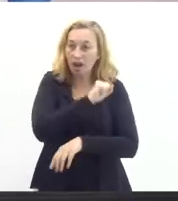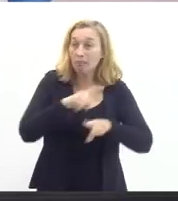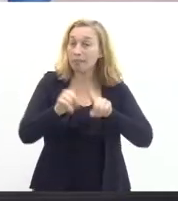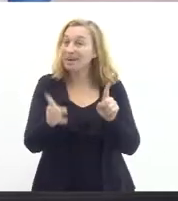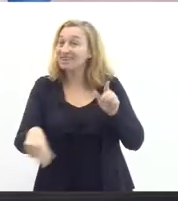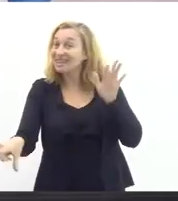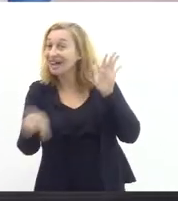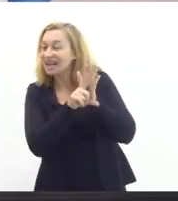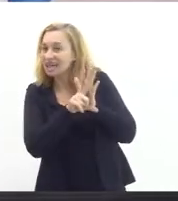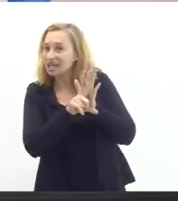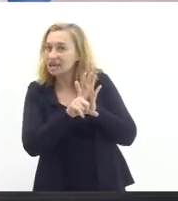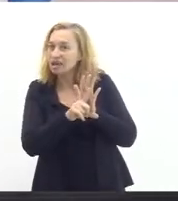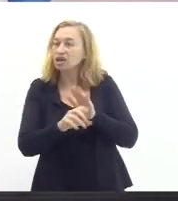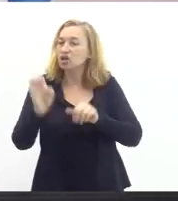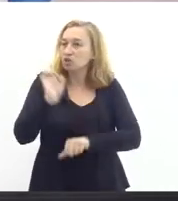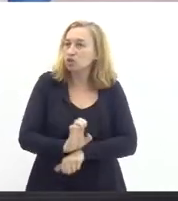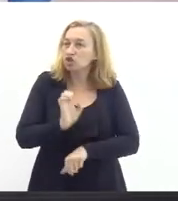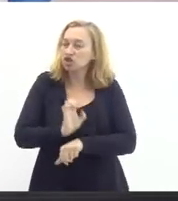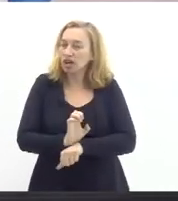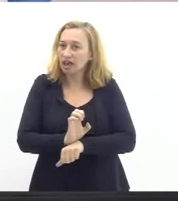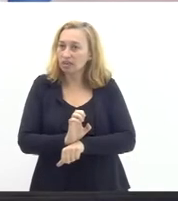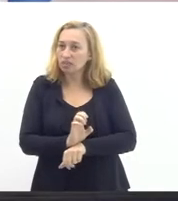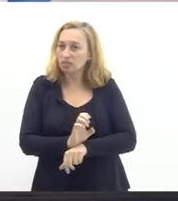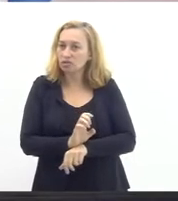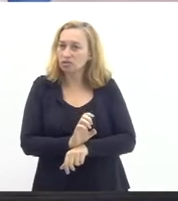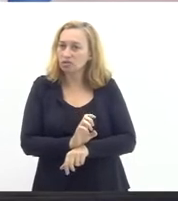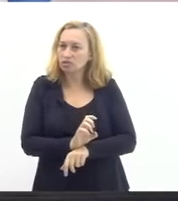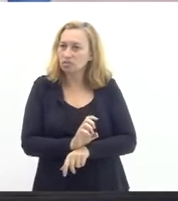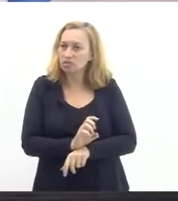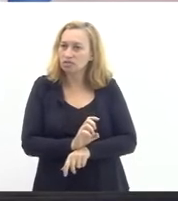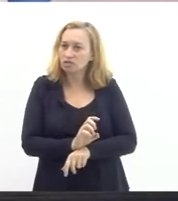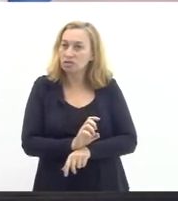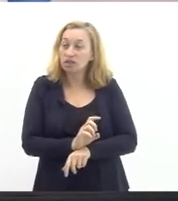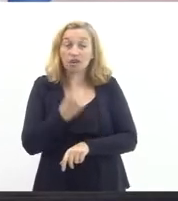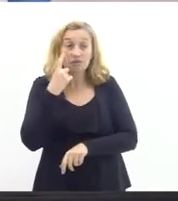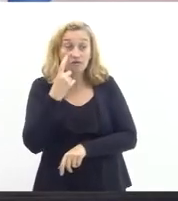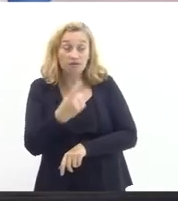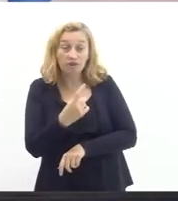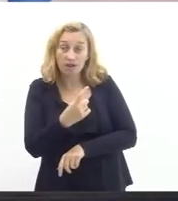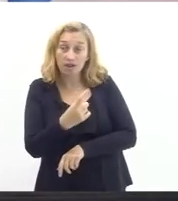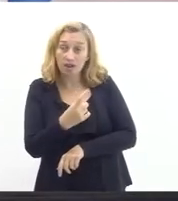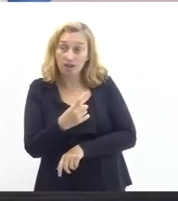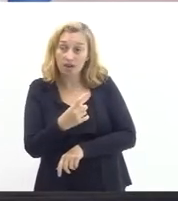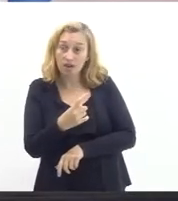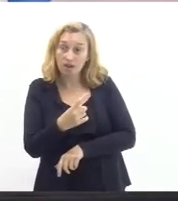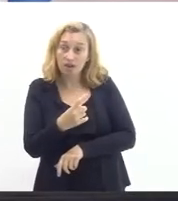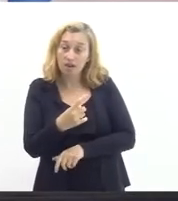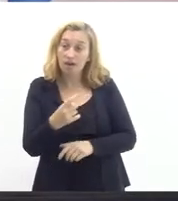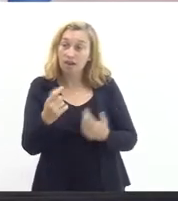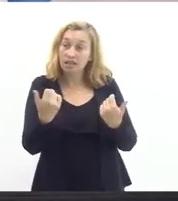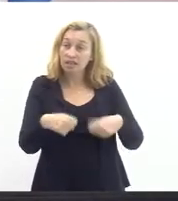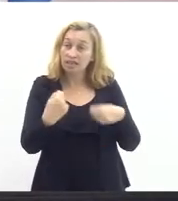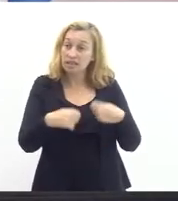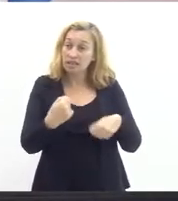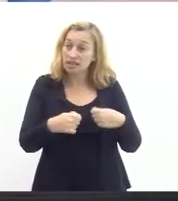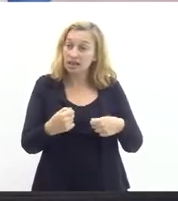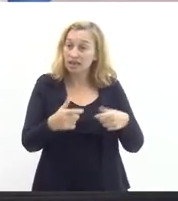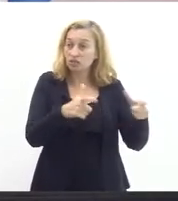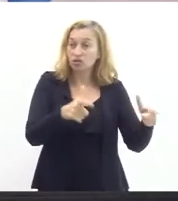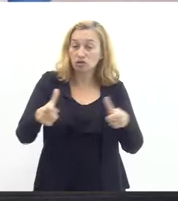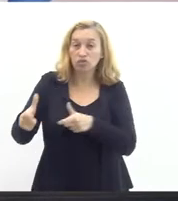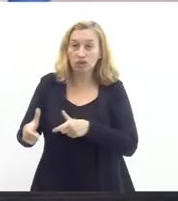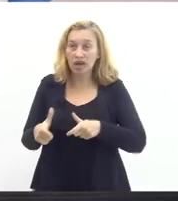Estado pactue aquilo que vai promover em termos de convocação de concursados e outras medidas